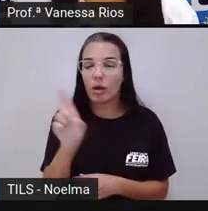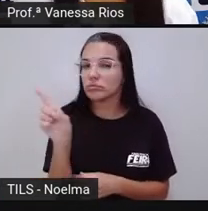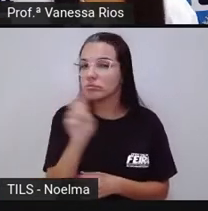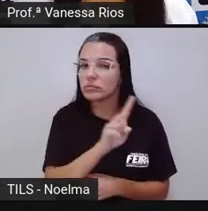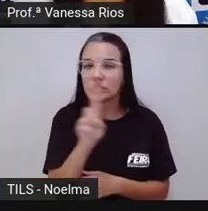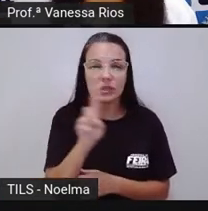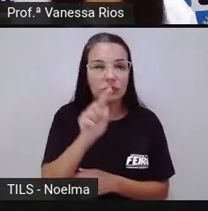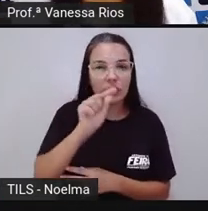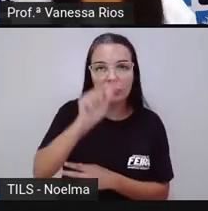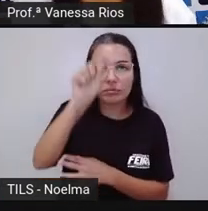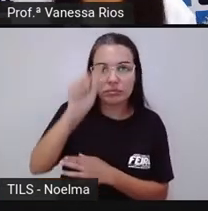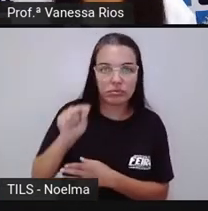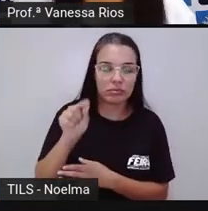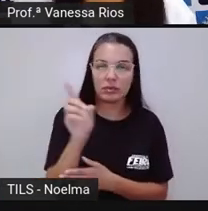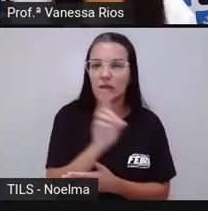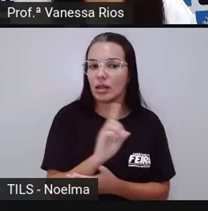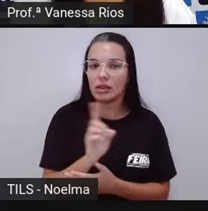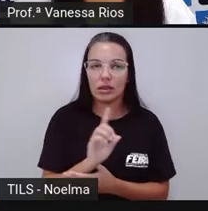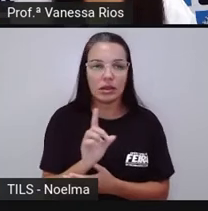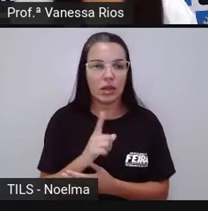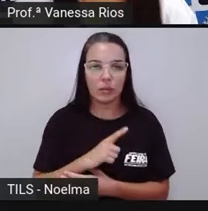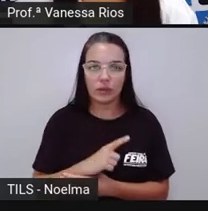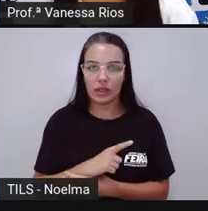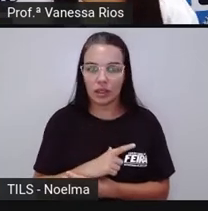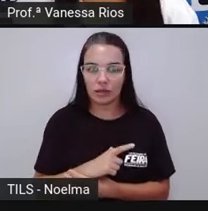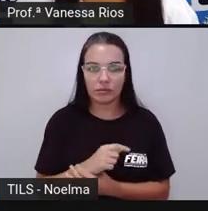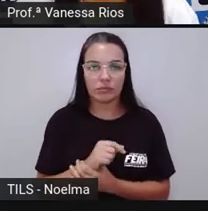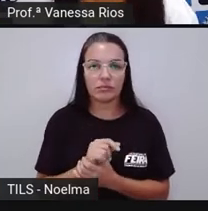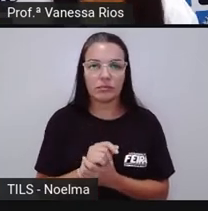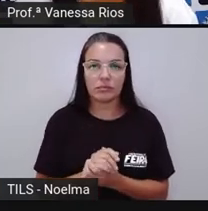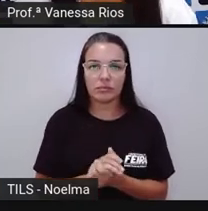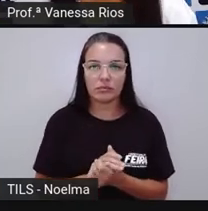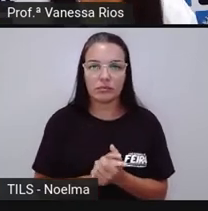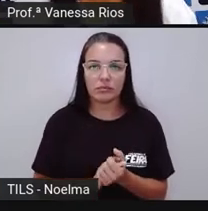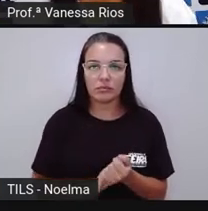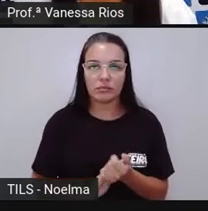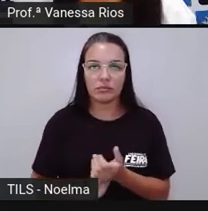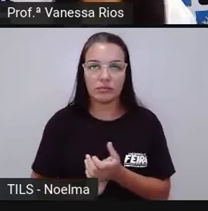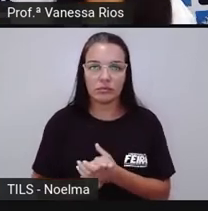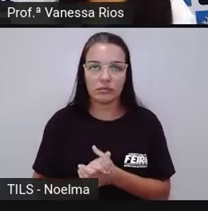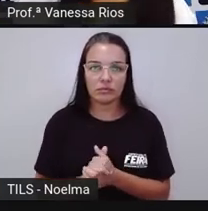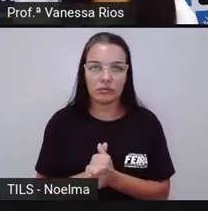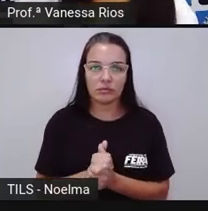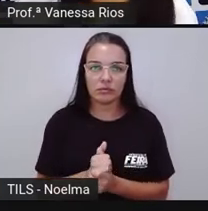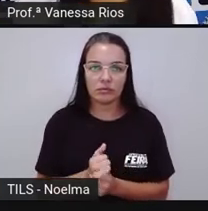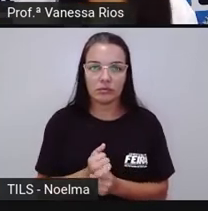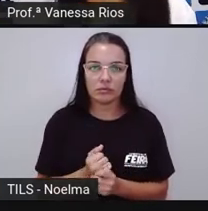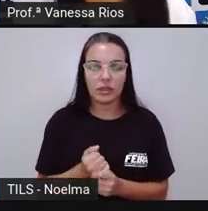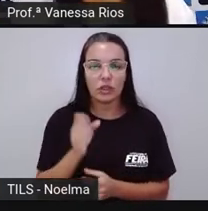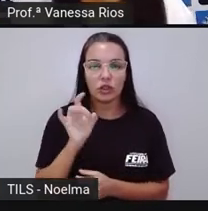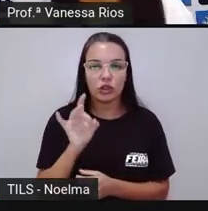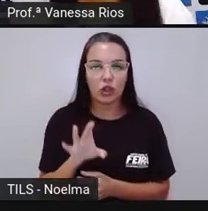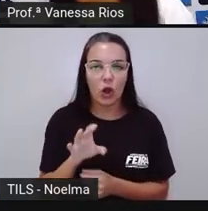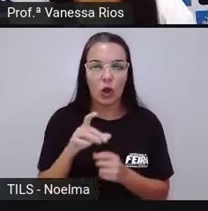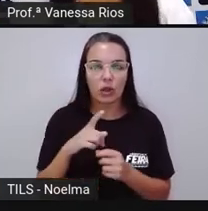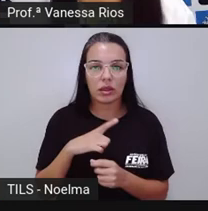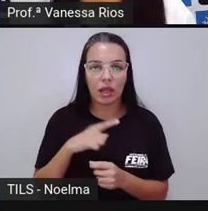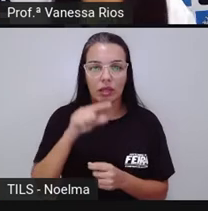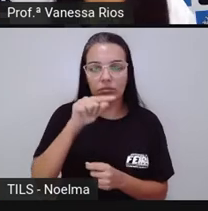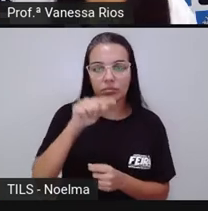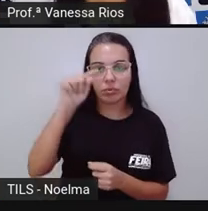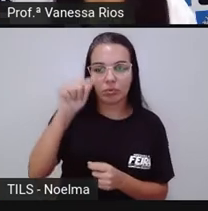também não vai receber o acento circunflexo em nenhuma palavra. O circunflexo, ele só aparece